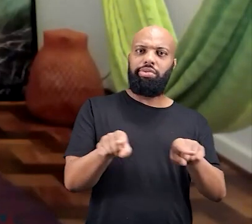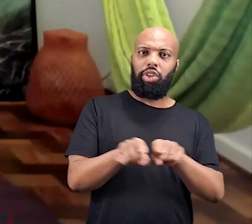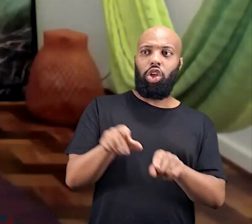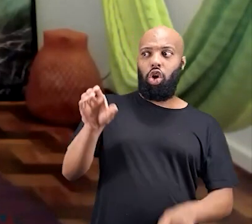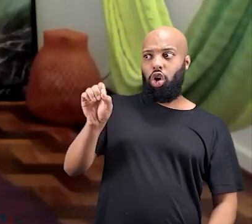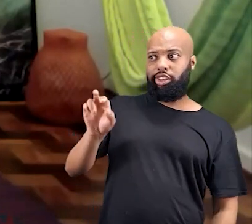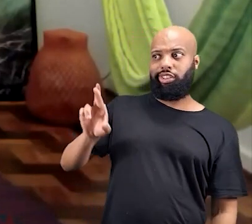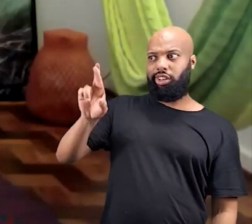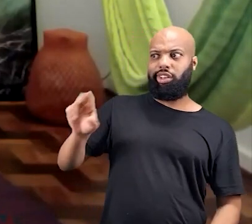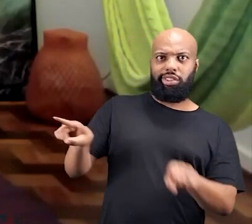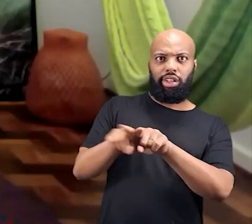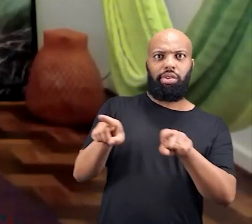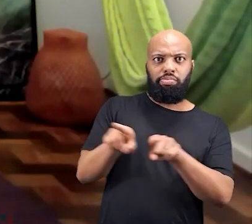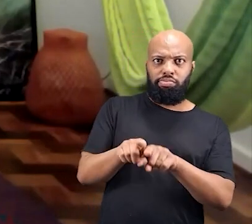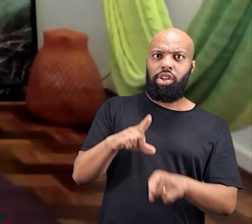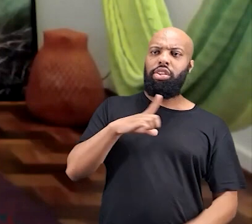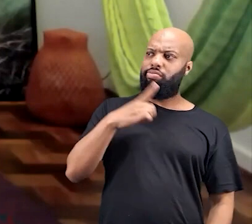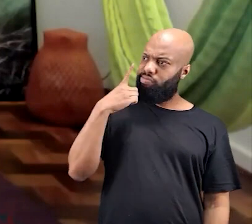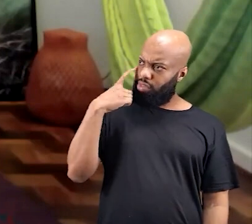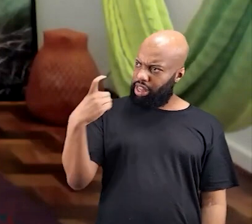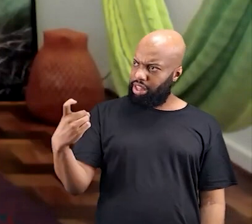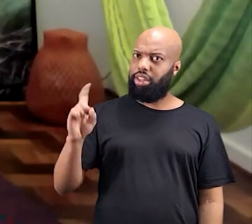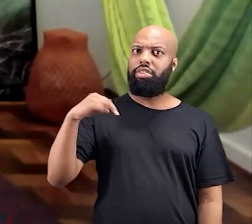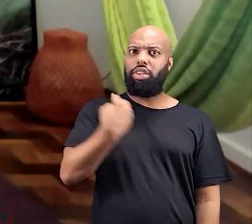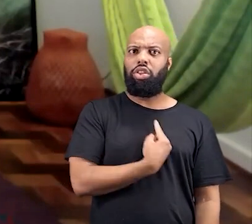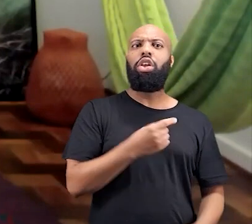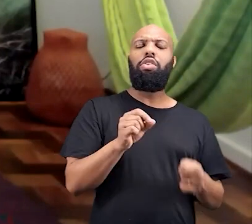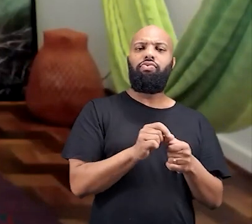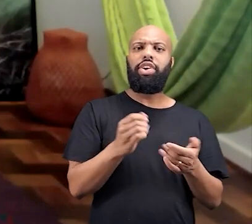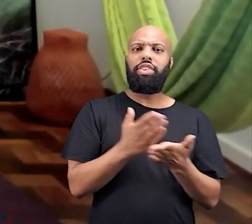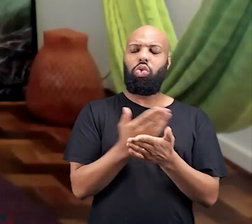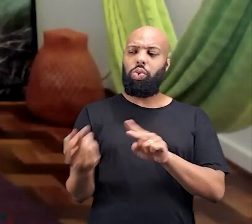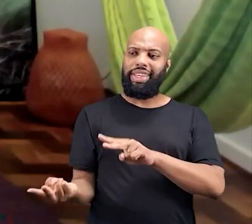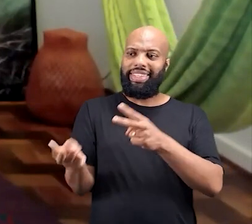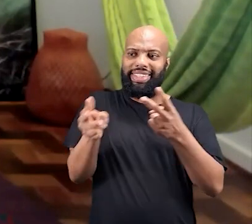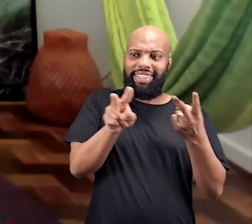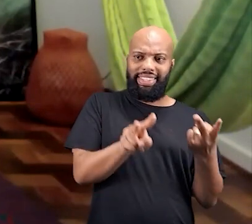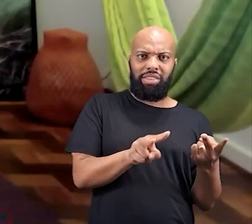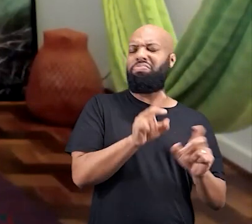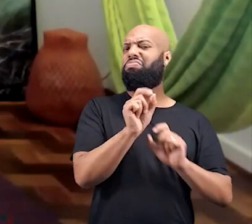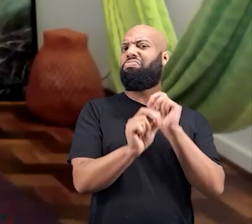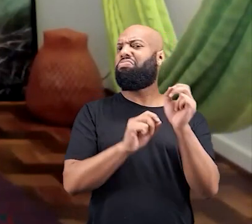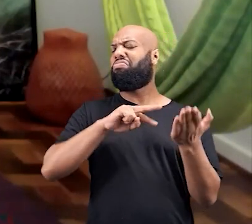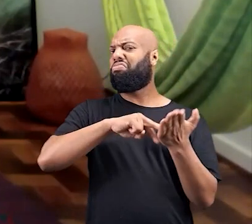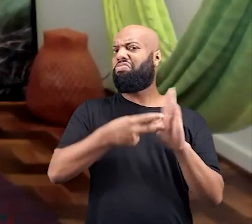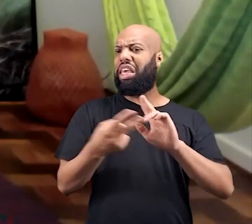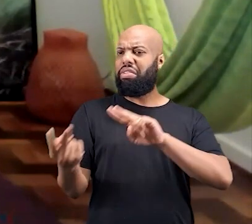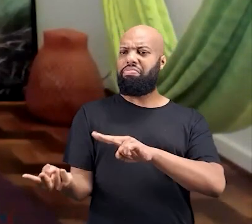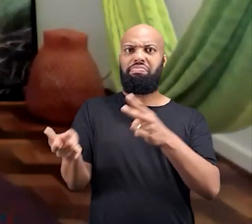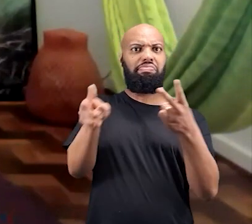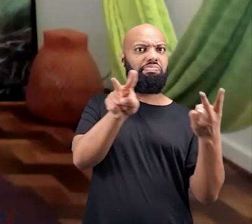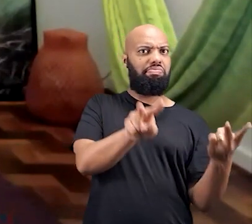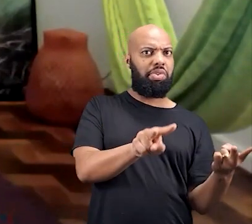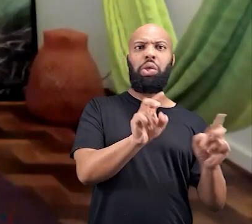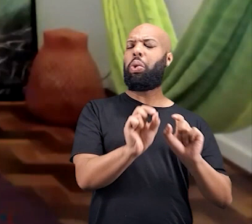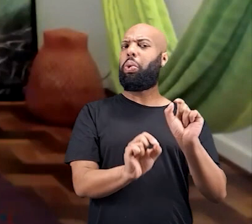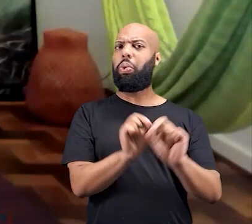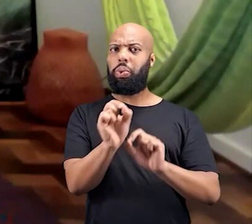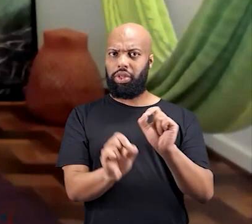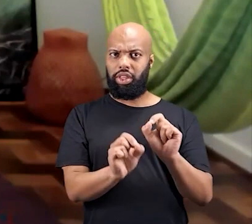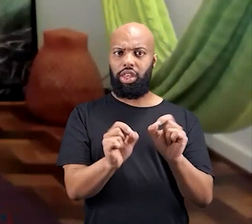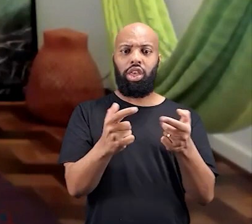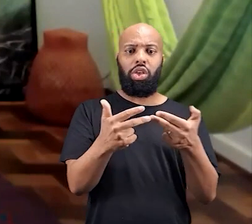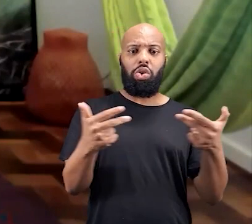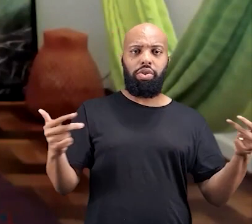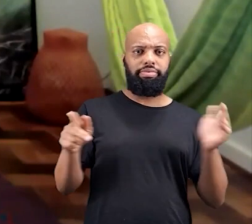povos do Oriente também chamam a atenção para que a gente ritualize essas passagens. E o que seriam essas